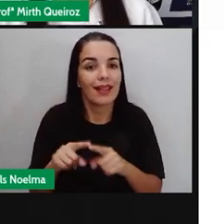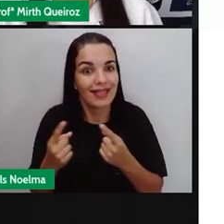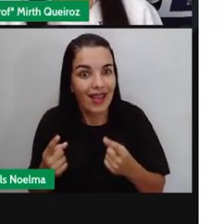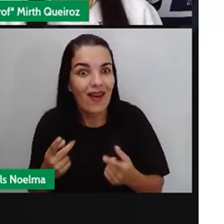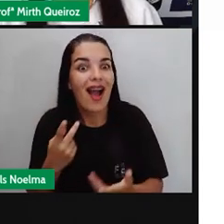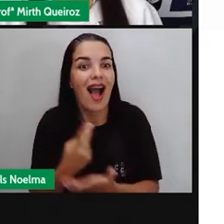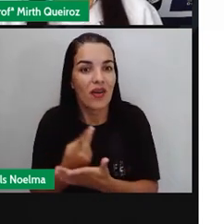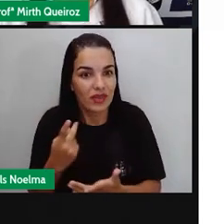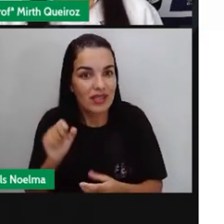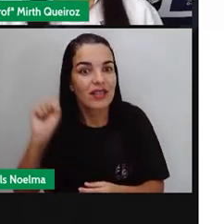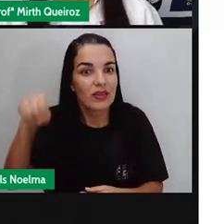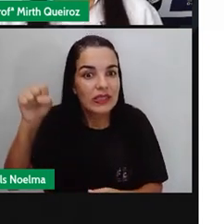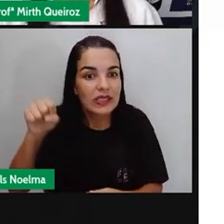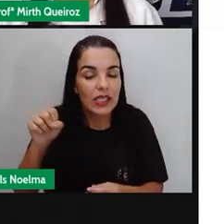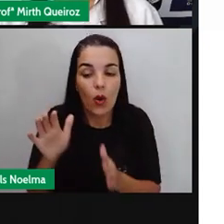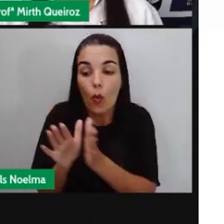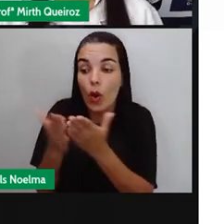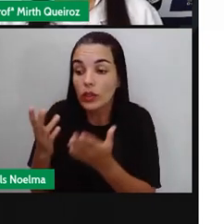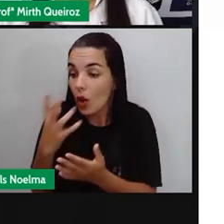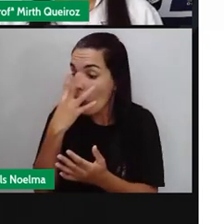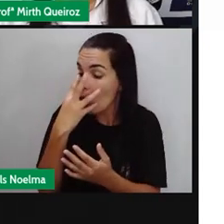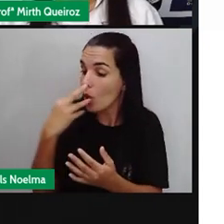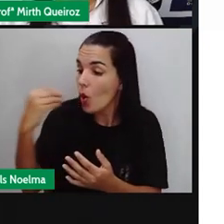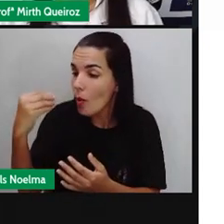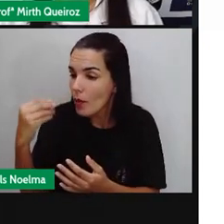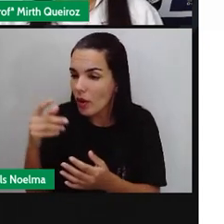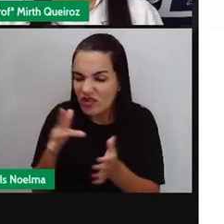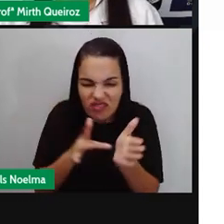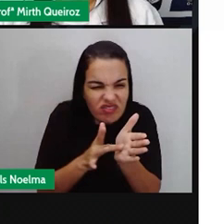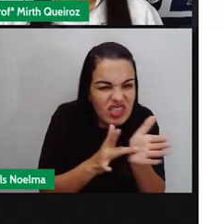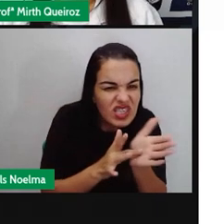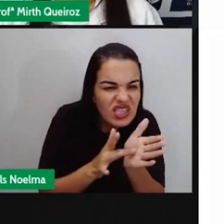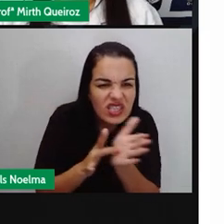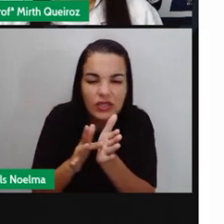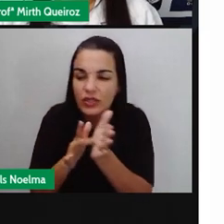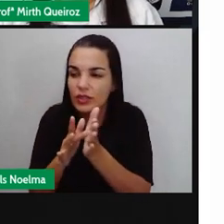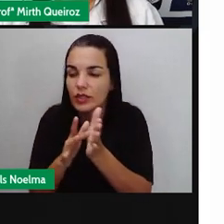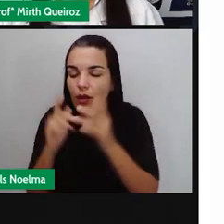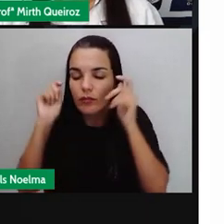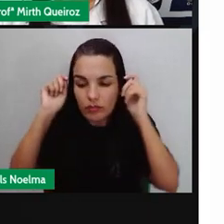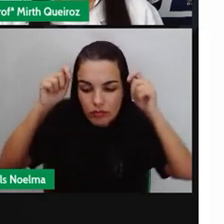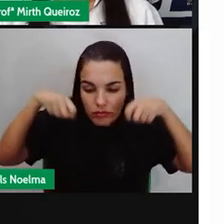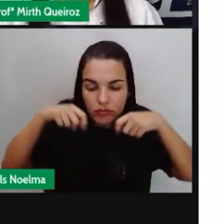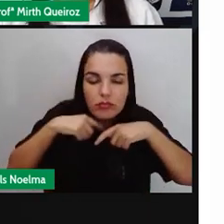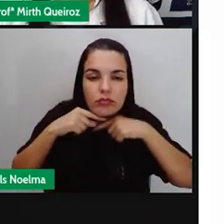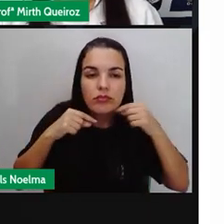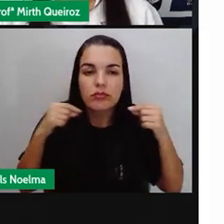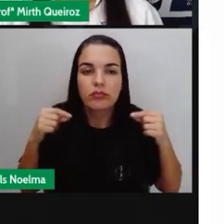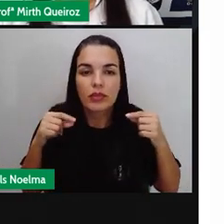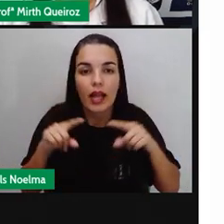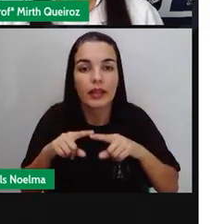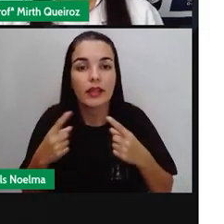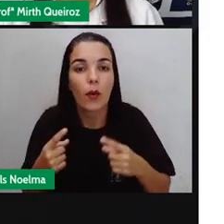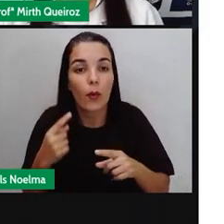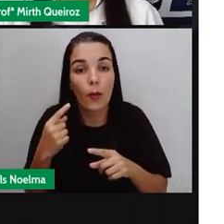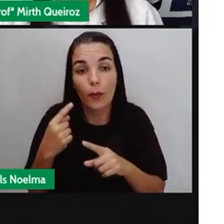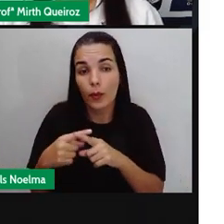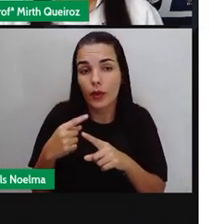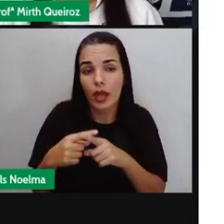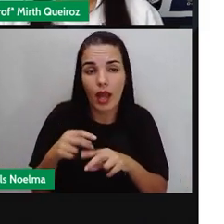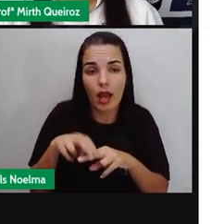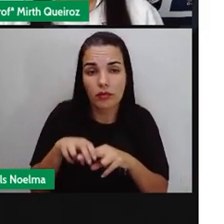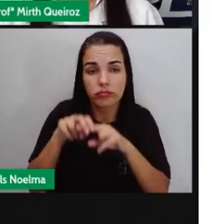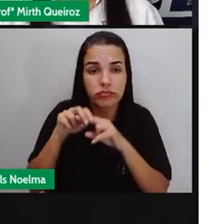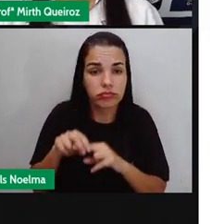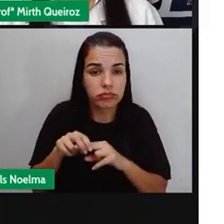foi quando o lobo Ele tentou ali Enganar a Chapeuzinho vermelho, né? Qual a consequência disso aí? Como termina